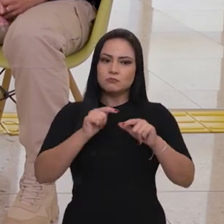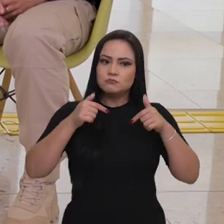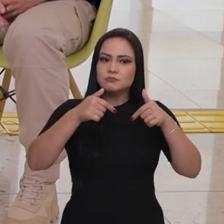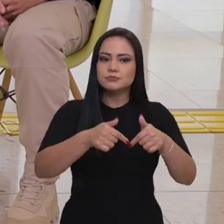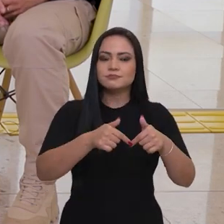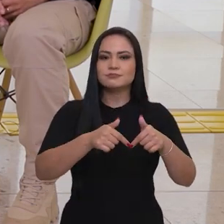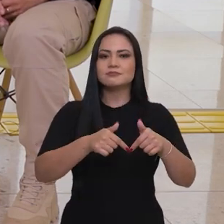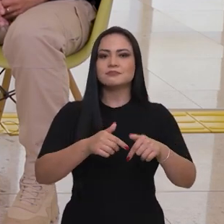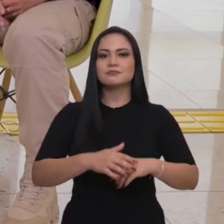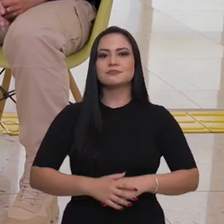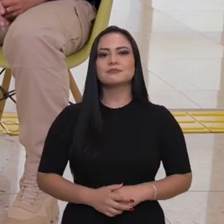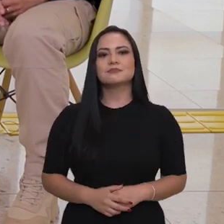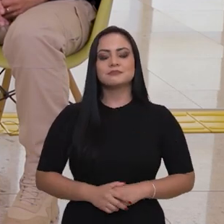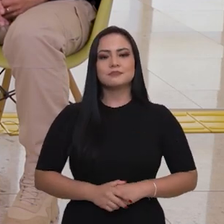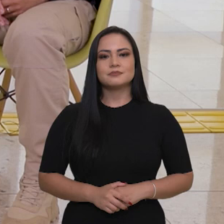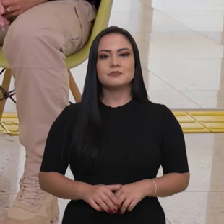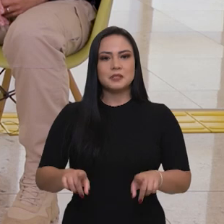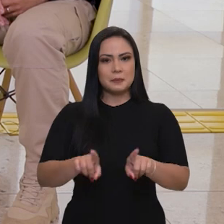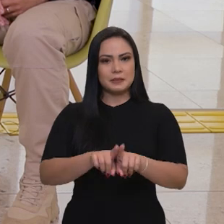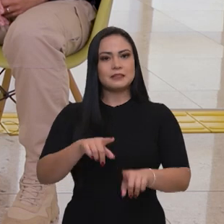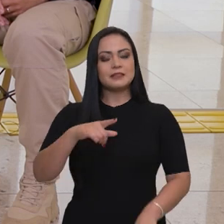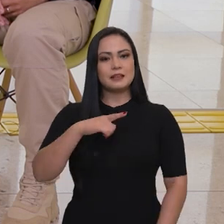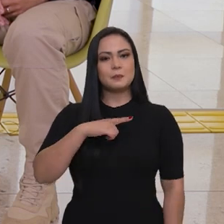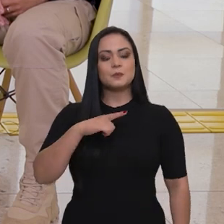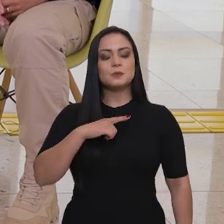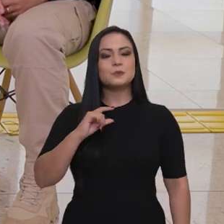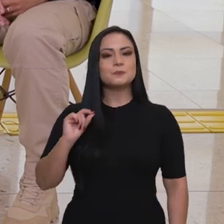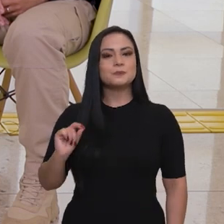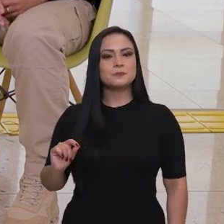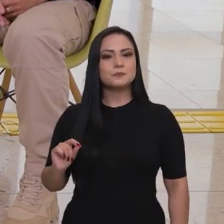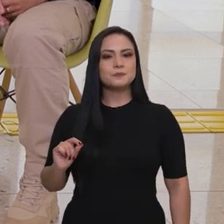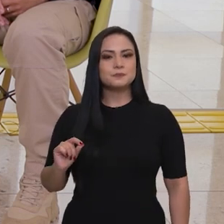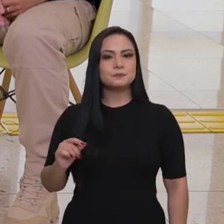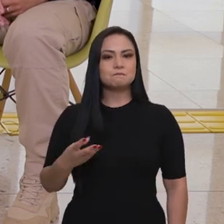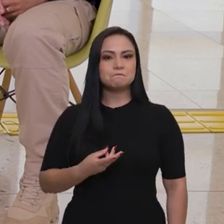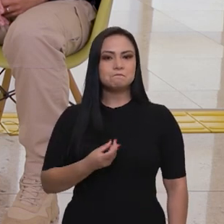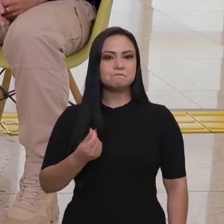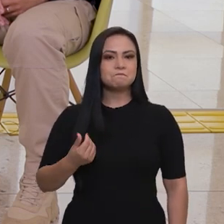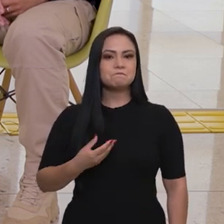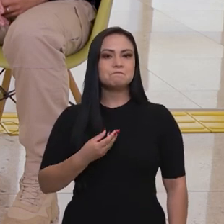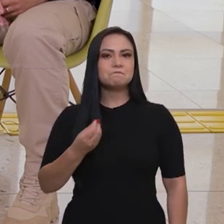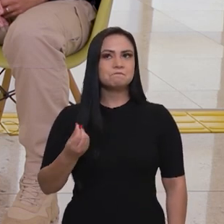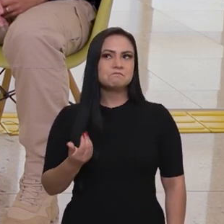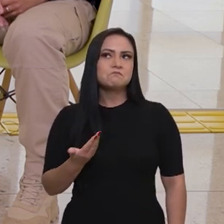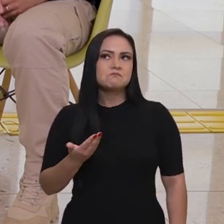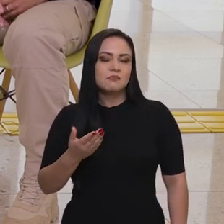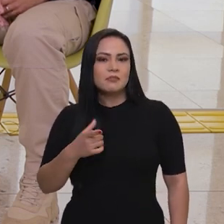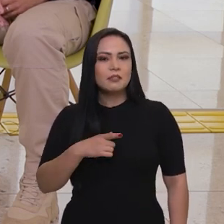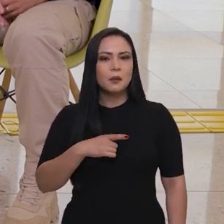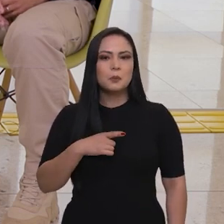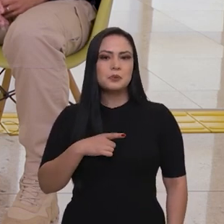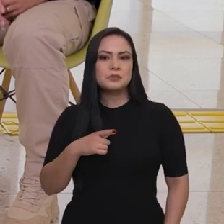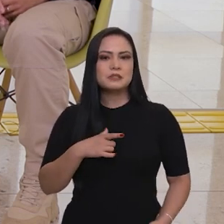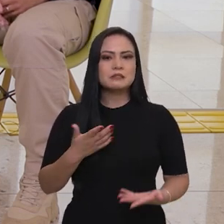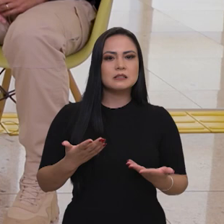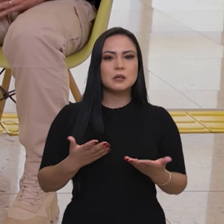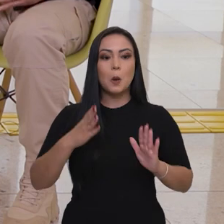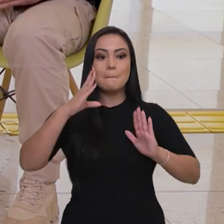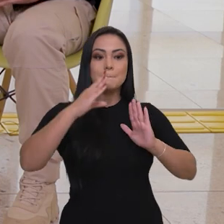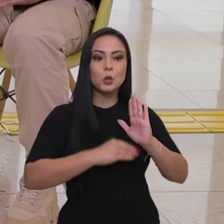é funcional. E a gente tem, sim, sido